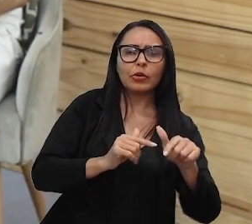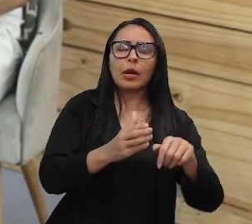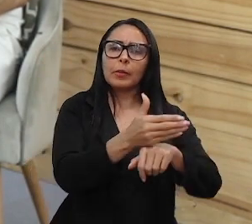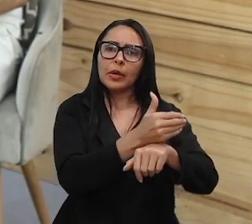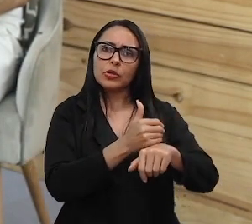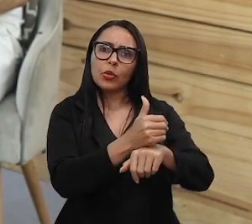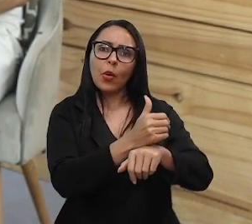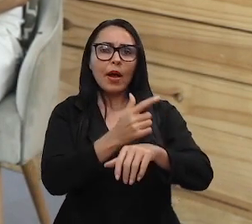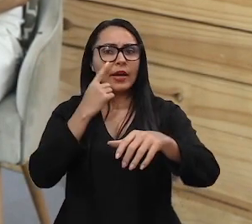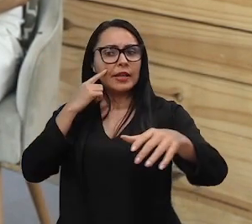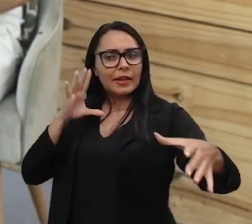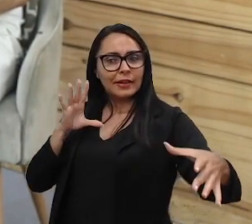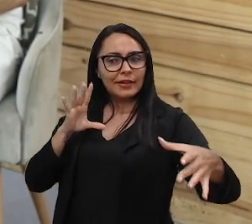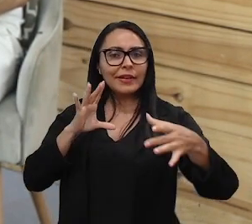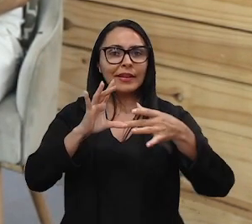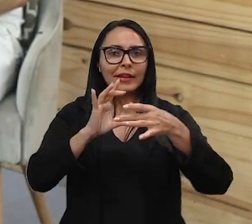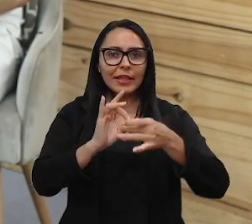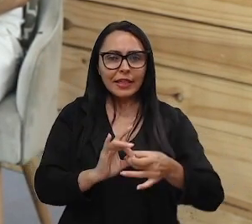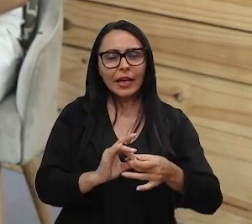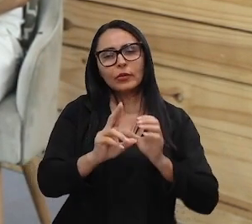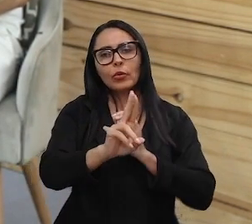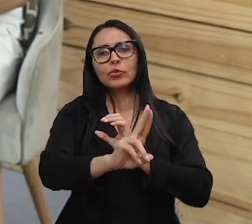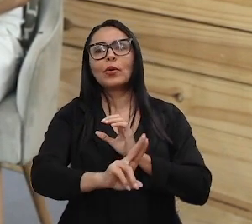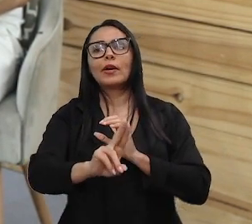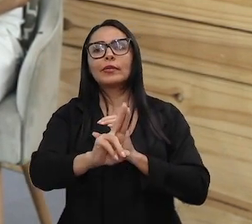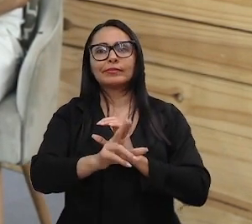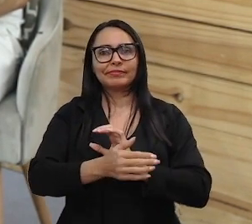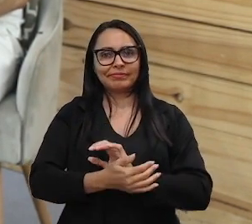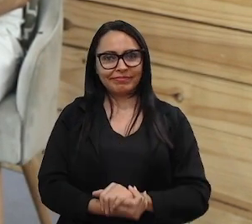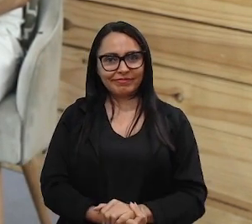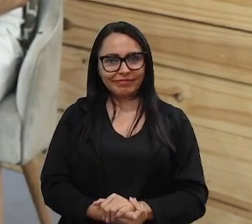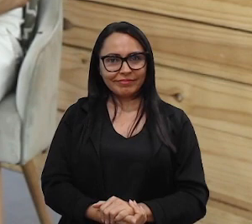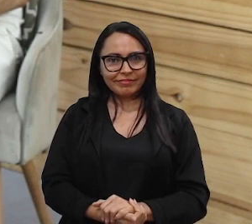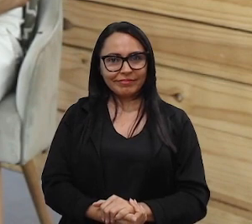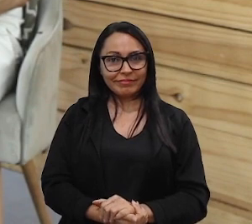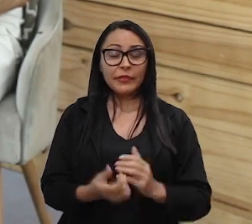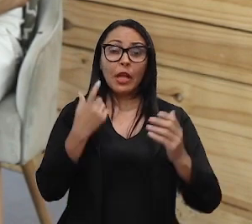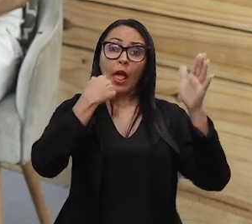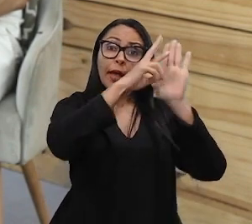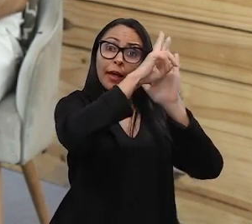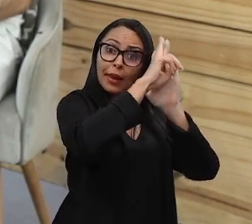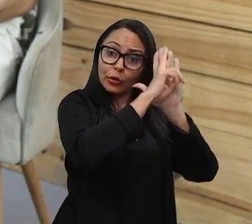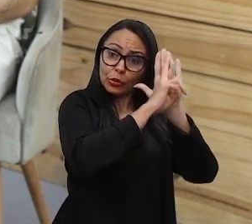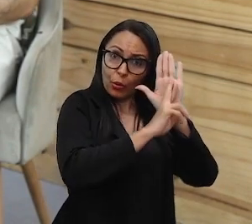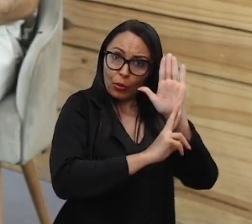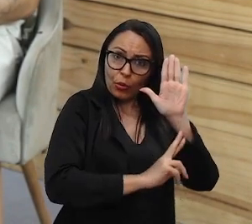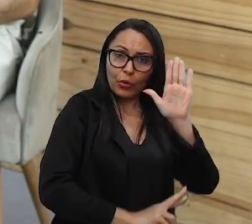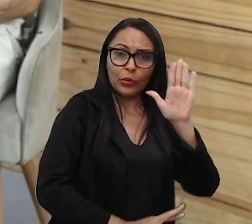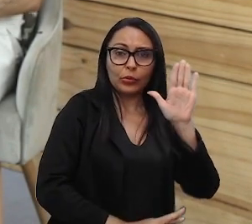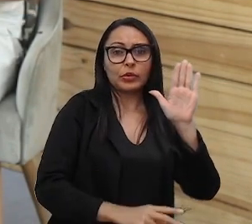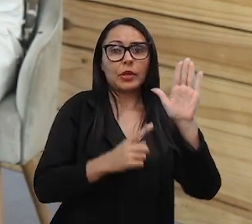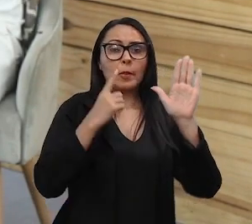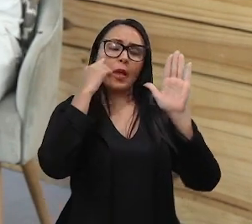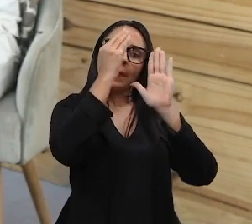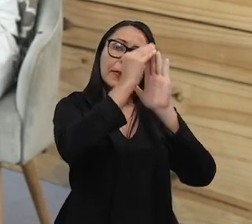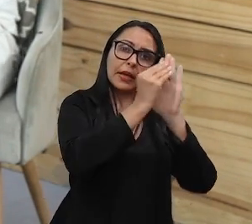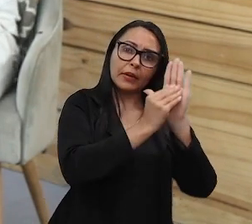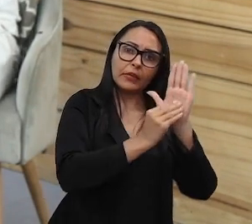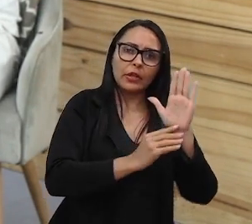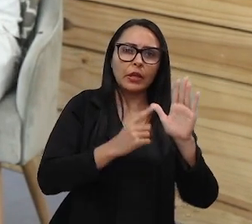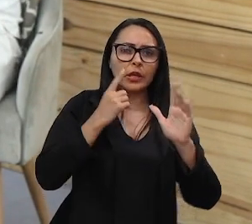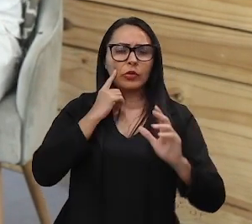que está ligado diretamente ao usuário, né? Além de relatórios, atas, pareceres, né? Corrigir